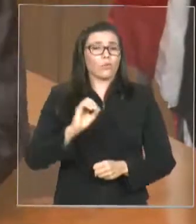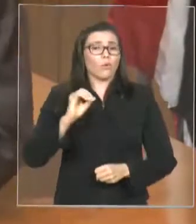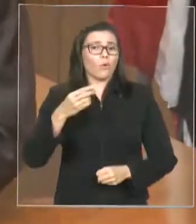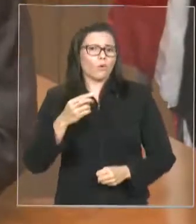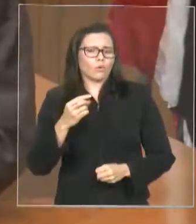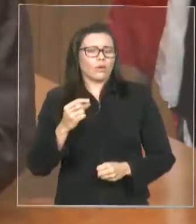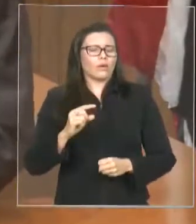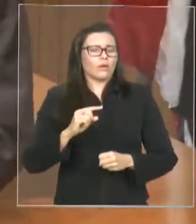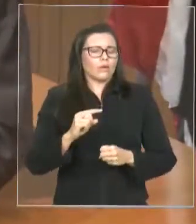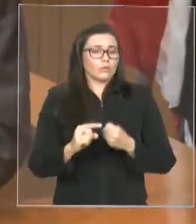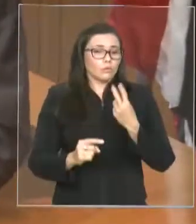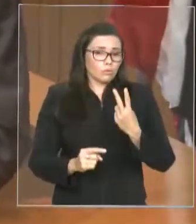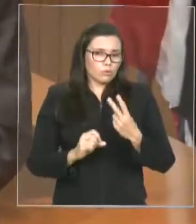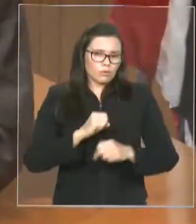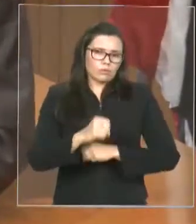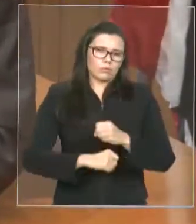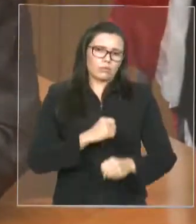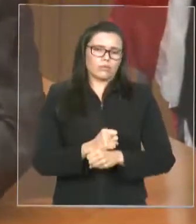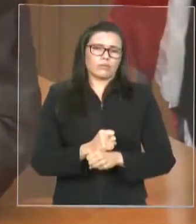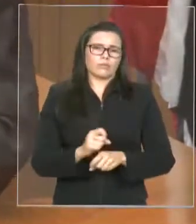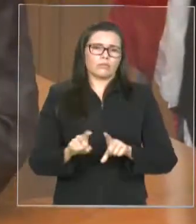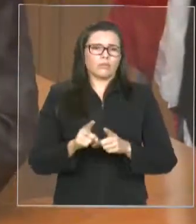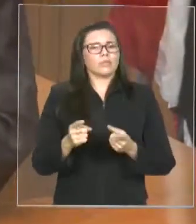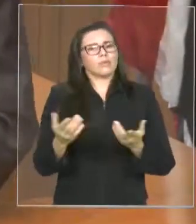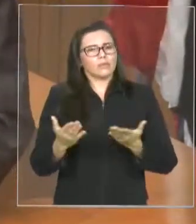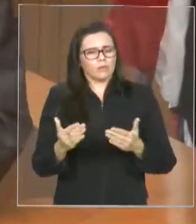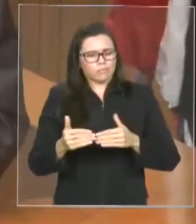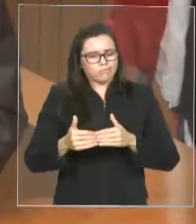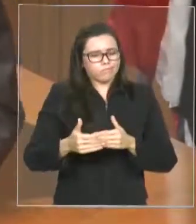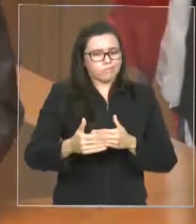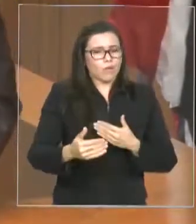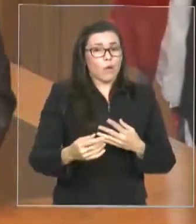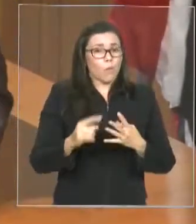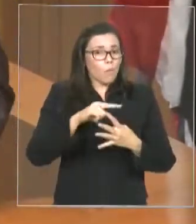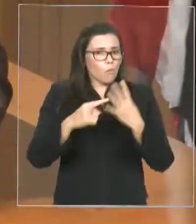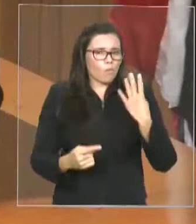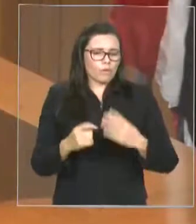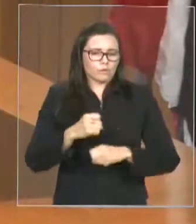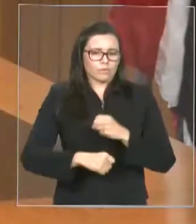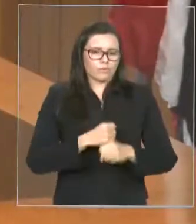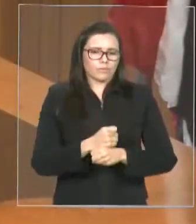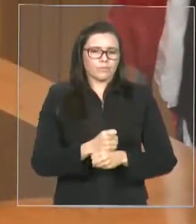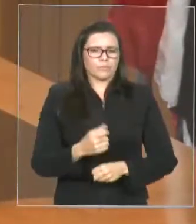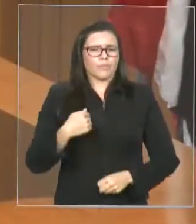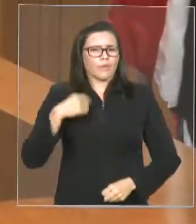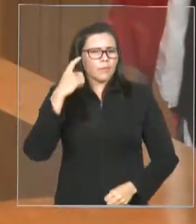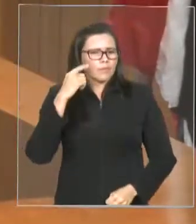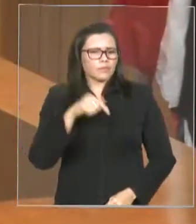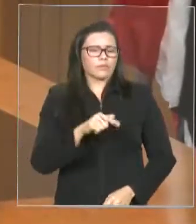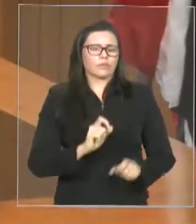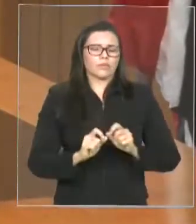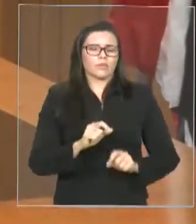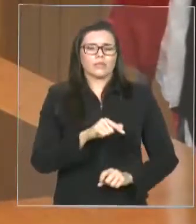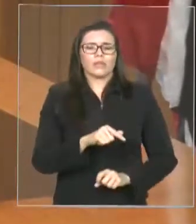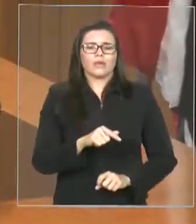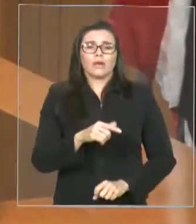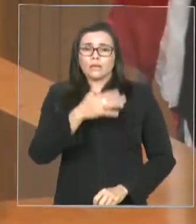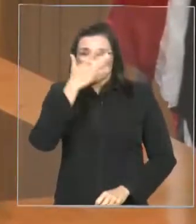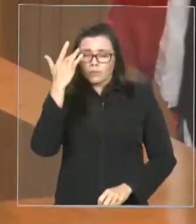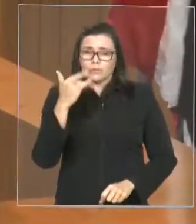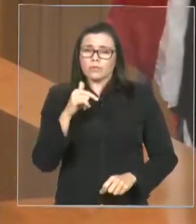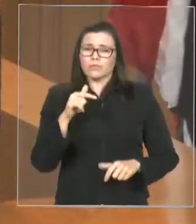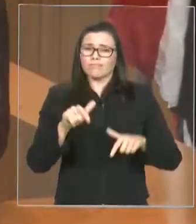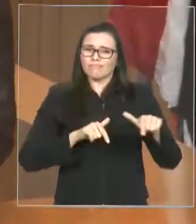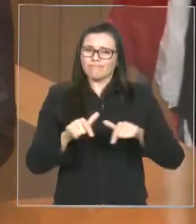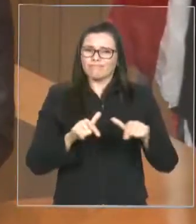deles, a falta de porte de arma. Os agentes penitenciários, neste caso, eles só podem ter arma no